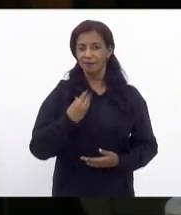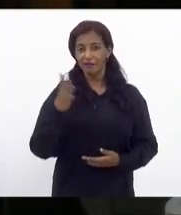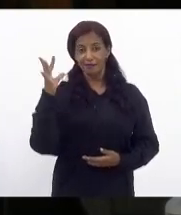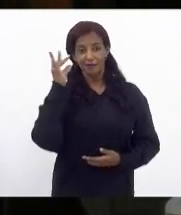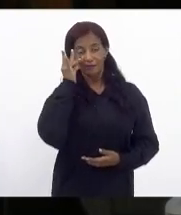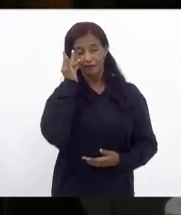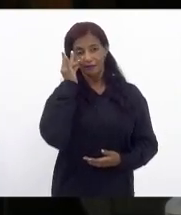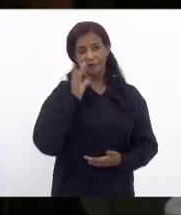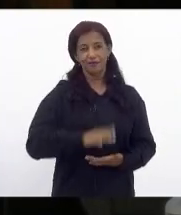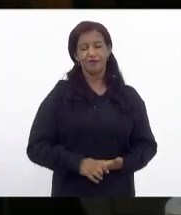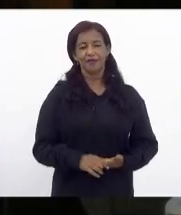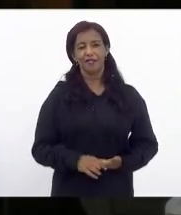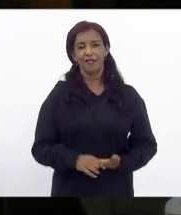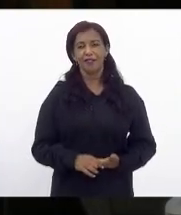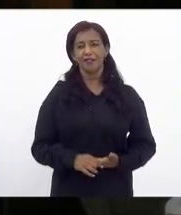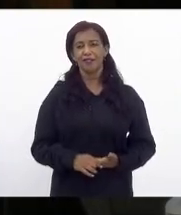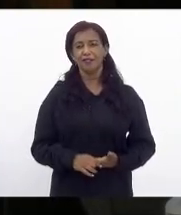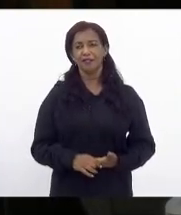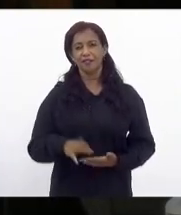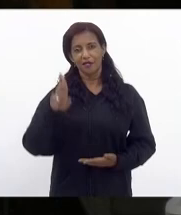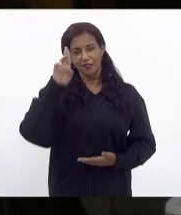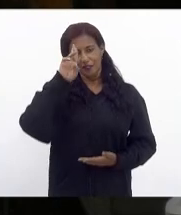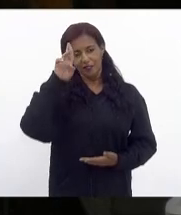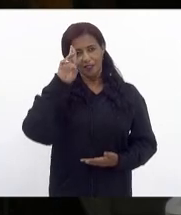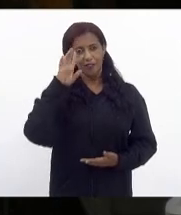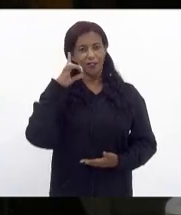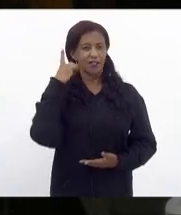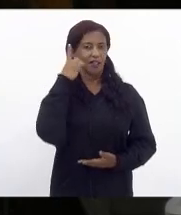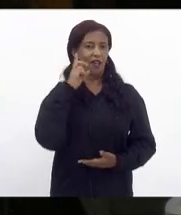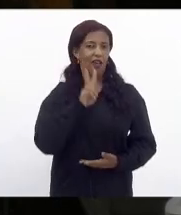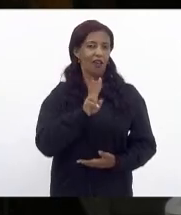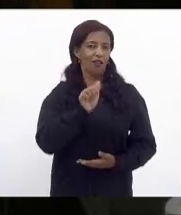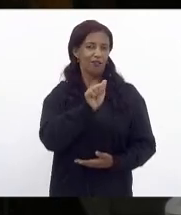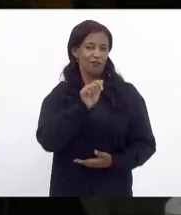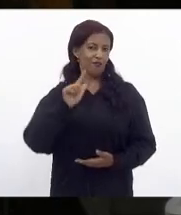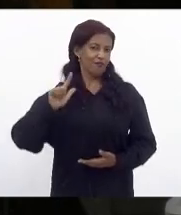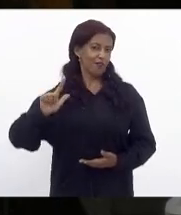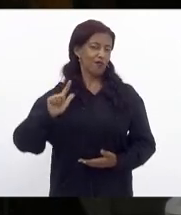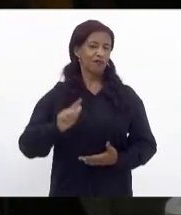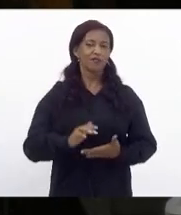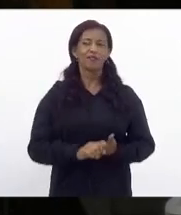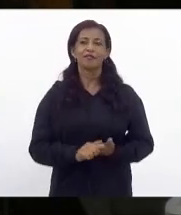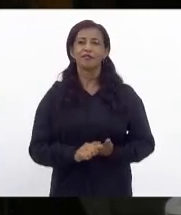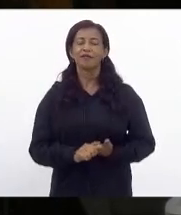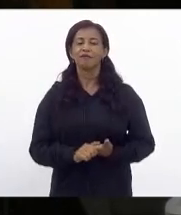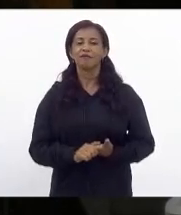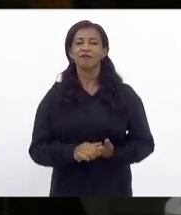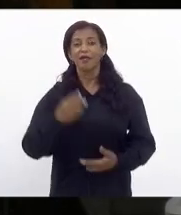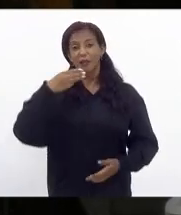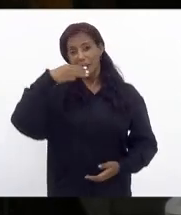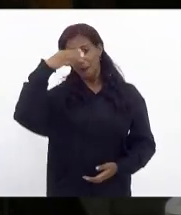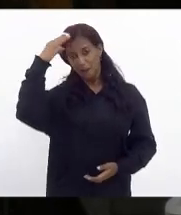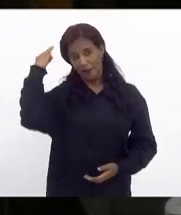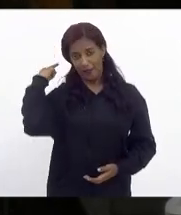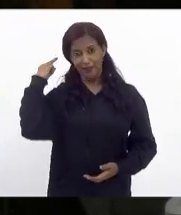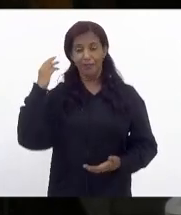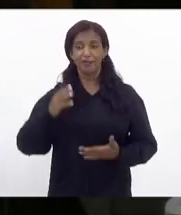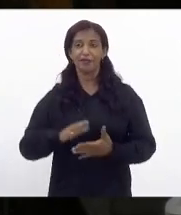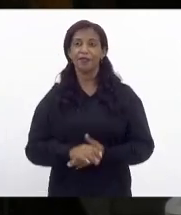senhor deputado Valda Seaza e Márcio Pacheco